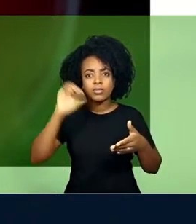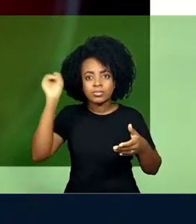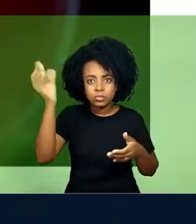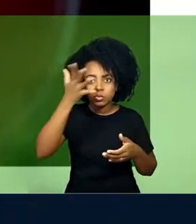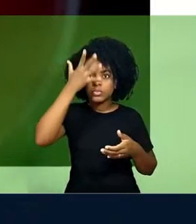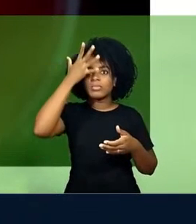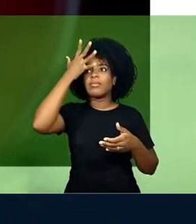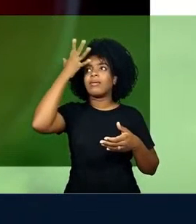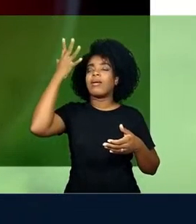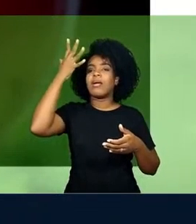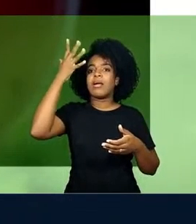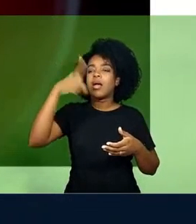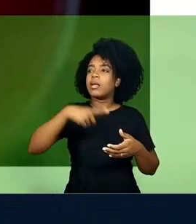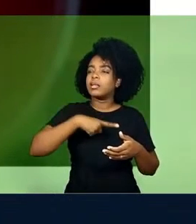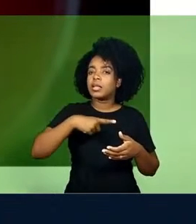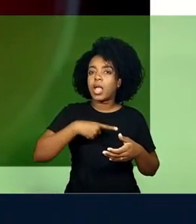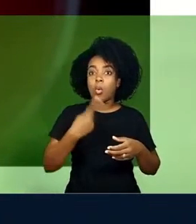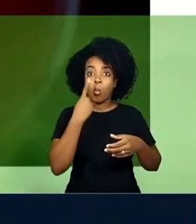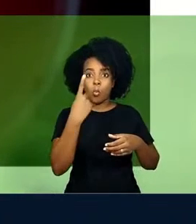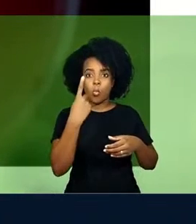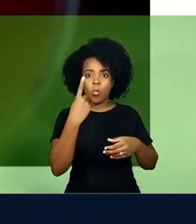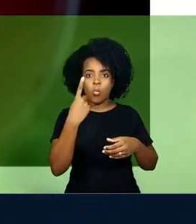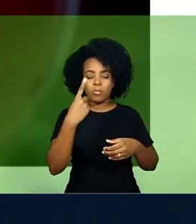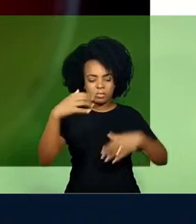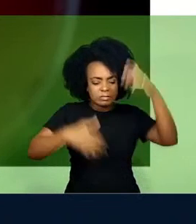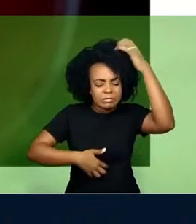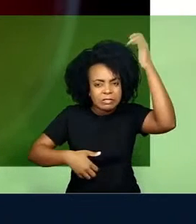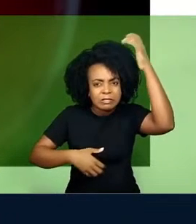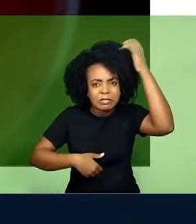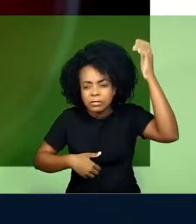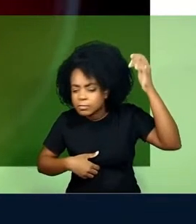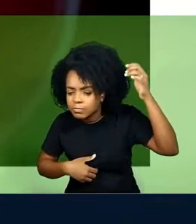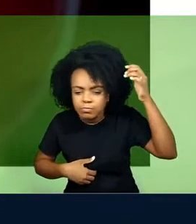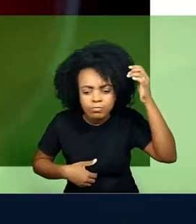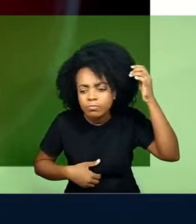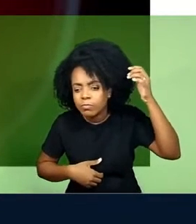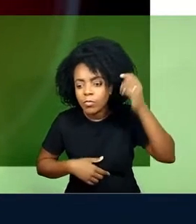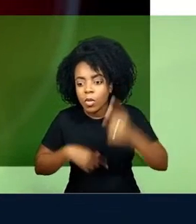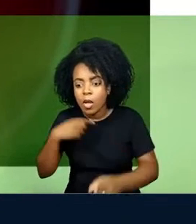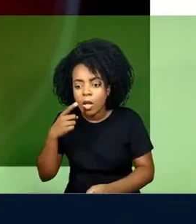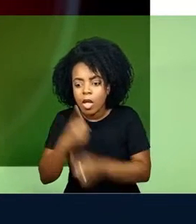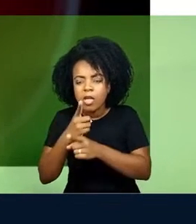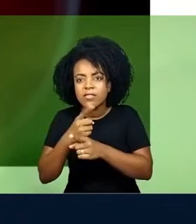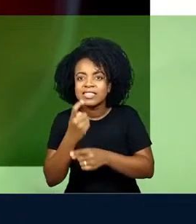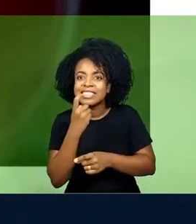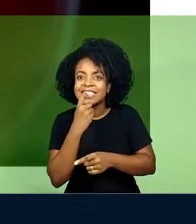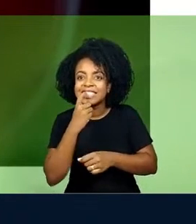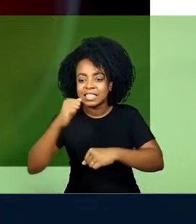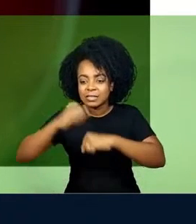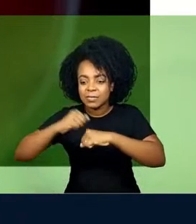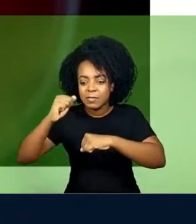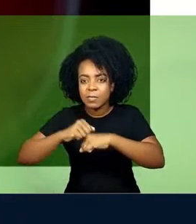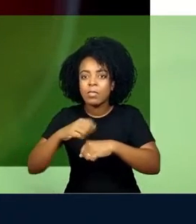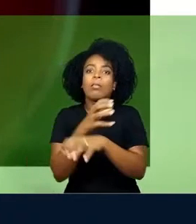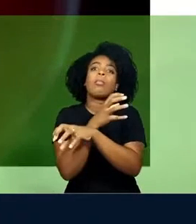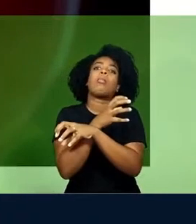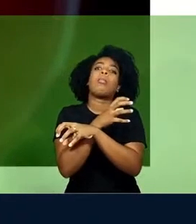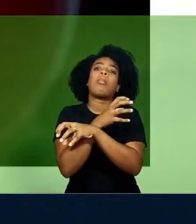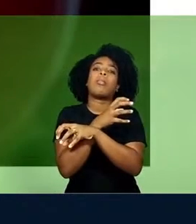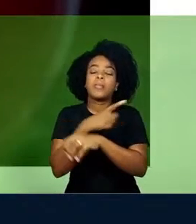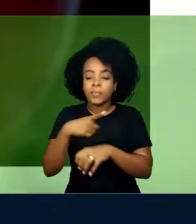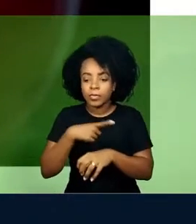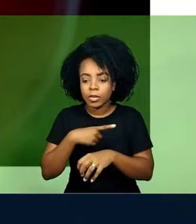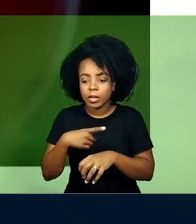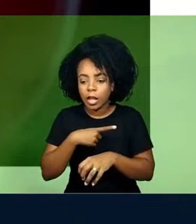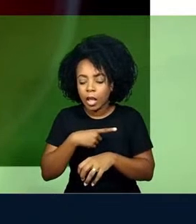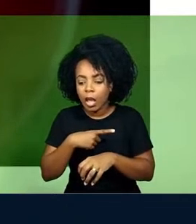de uma revelação. No caso, um dos primatas vai encontrar um punhado de ossos de um animal morto em uma cena famosa ao som de